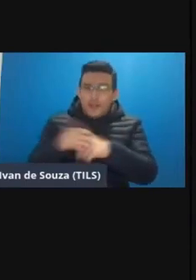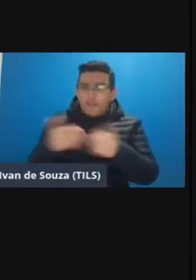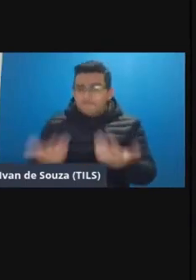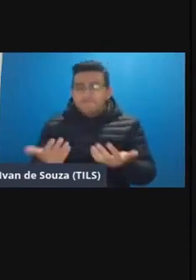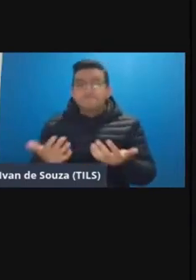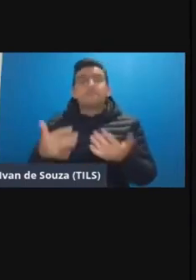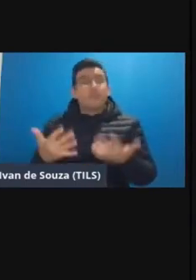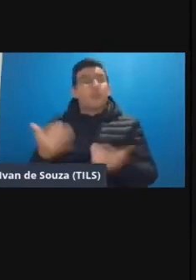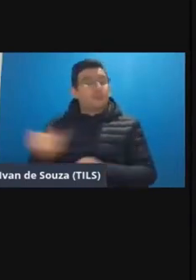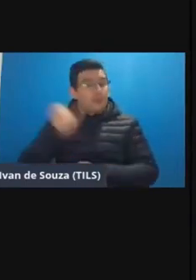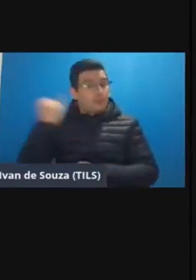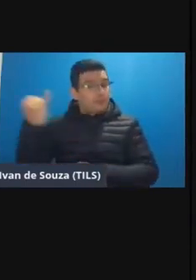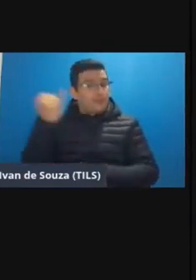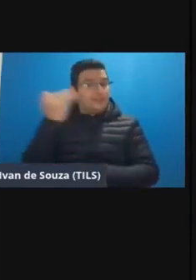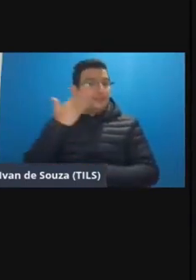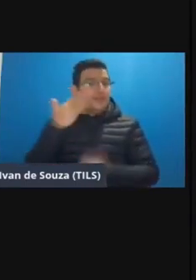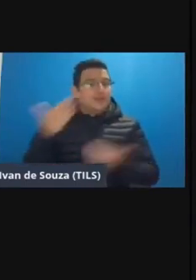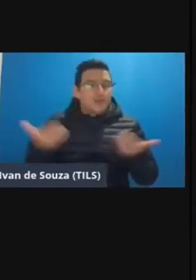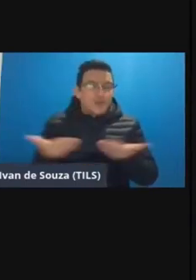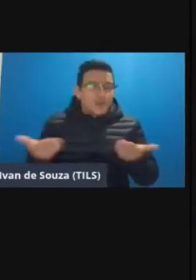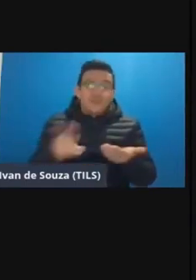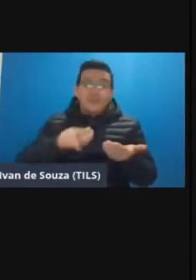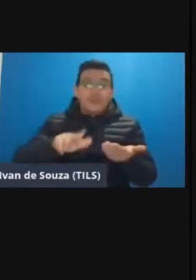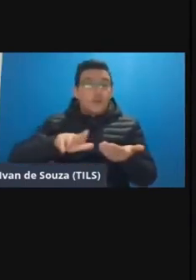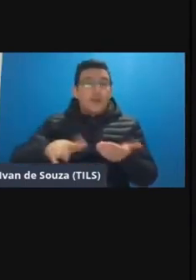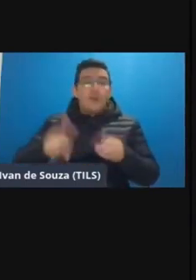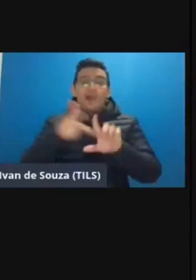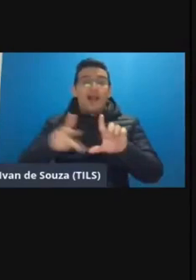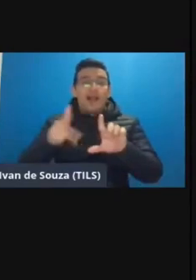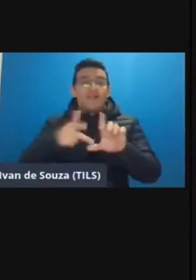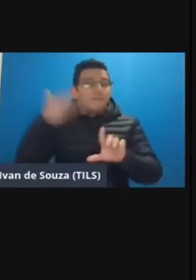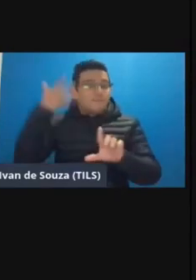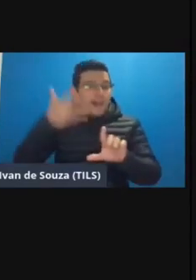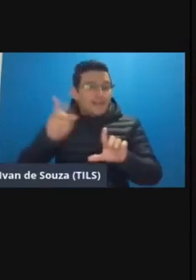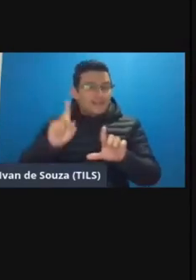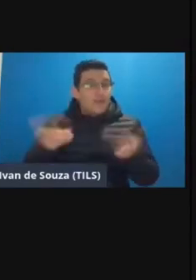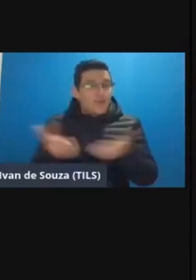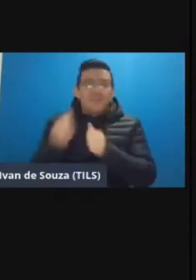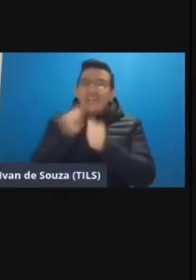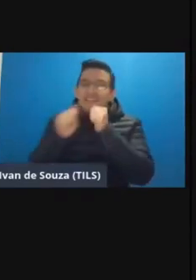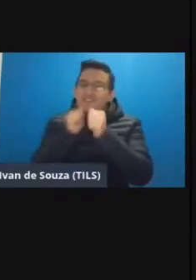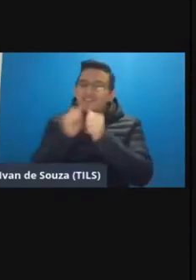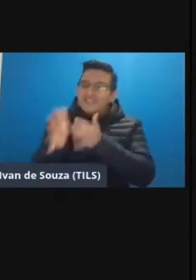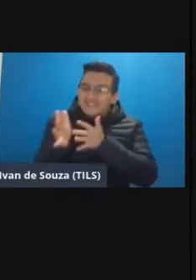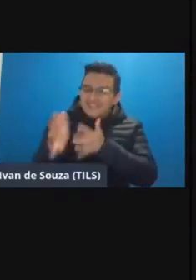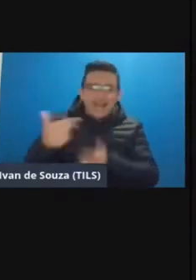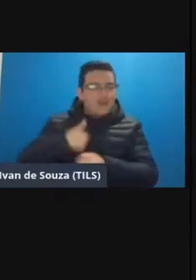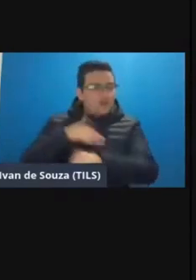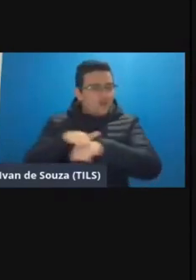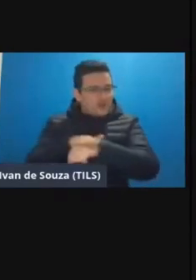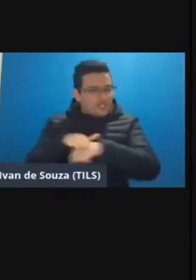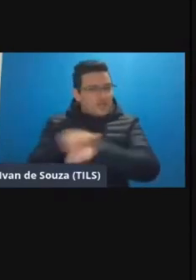importante saber que hoje não vai ser uma Live palestra hoje vai ser uma entrevista eu vou conversar com a professora